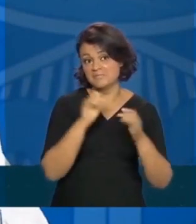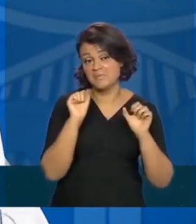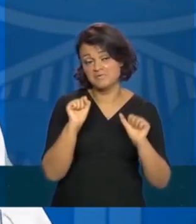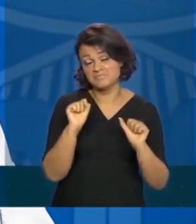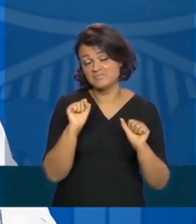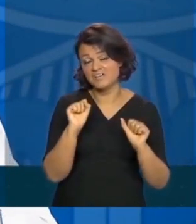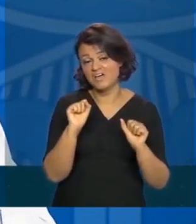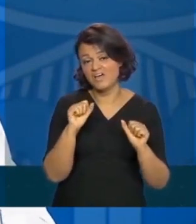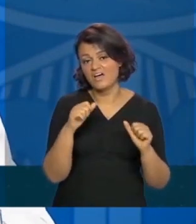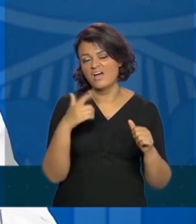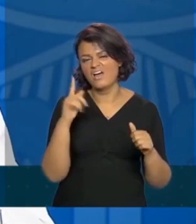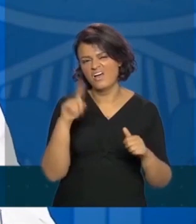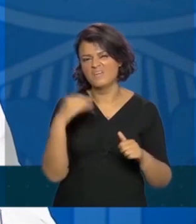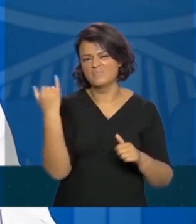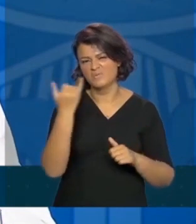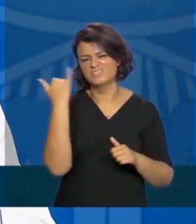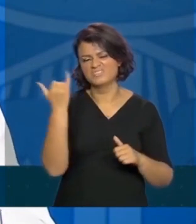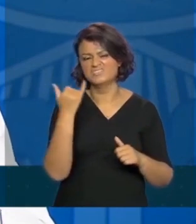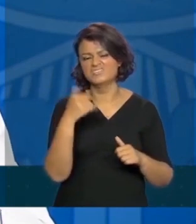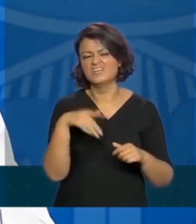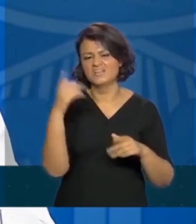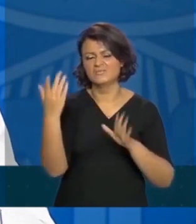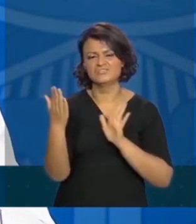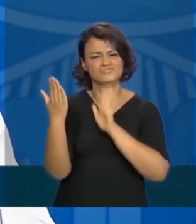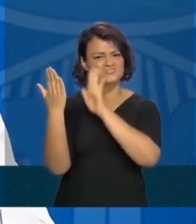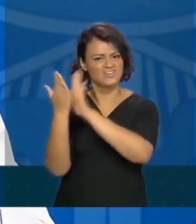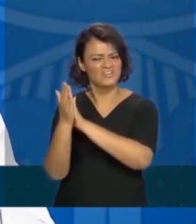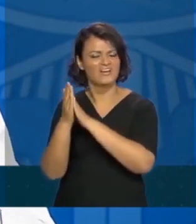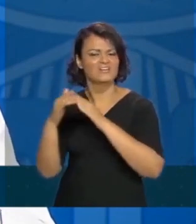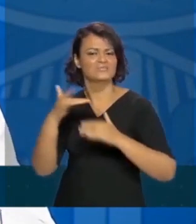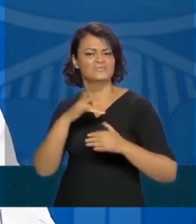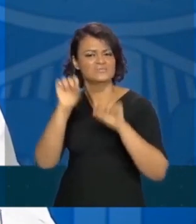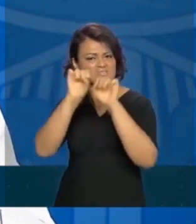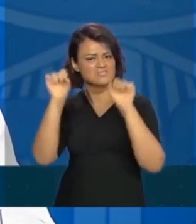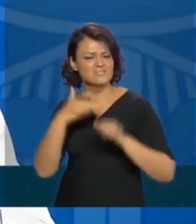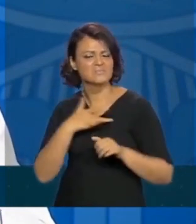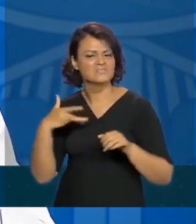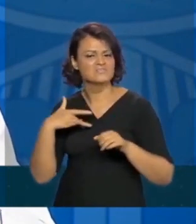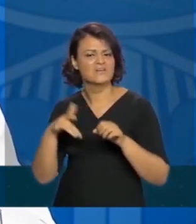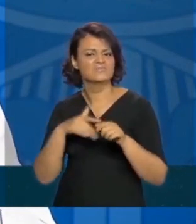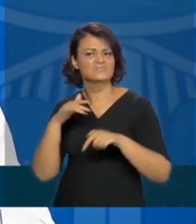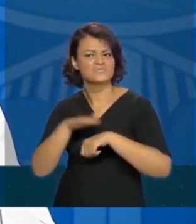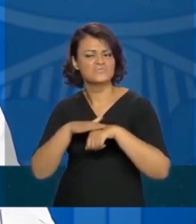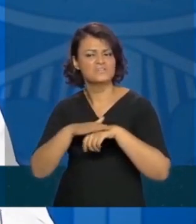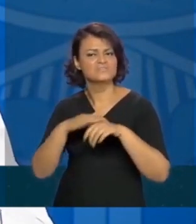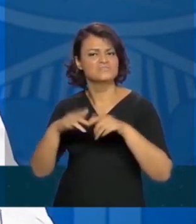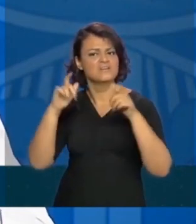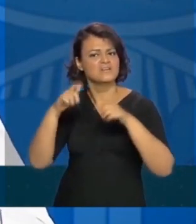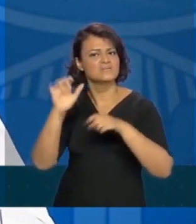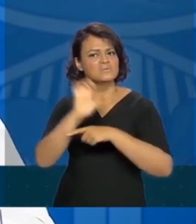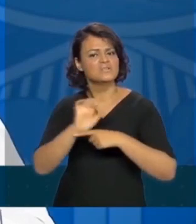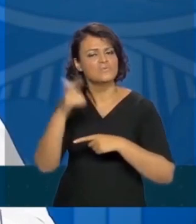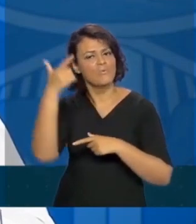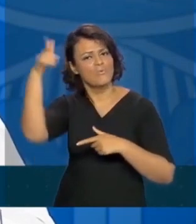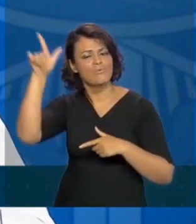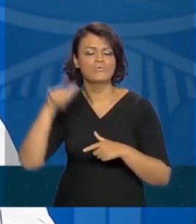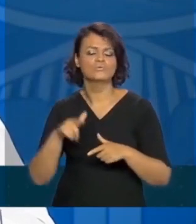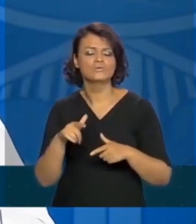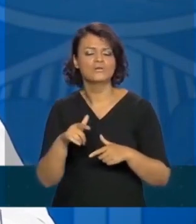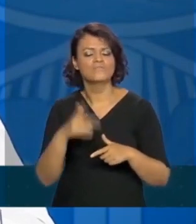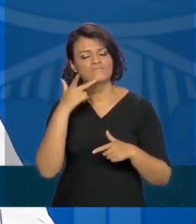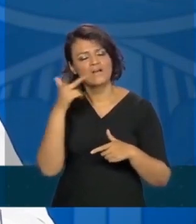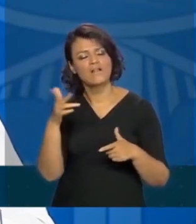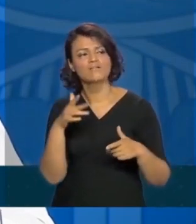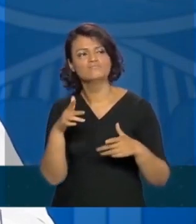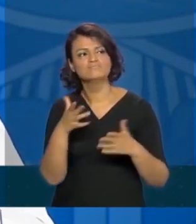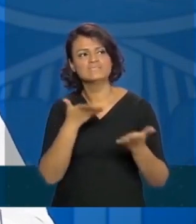talvez seja mais importante eu ir debater o sistema de saúde pós-Covid em outro lugar, talvez ajudar o Brasil a pensar um